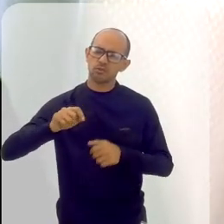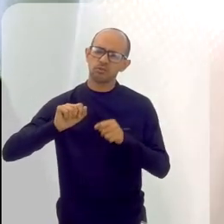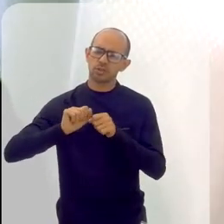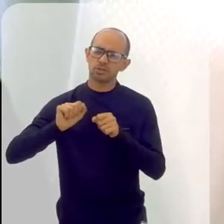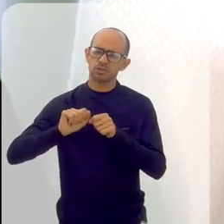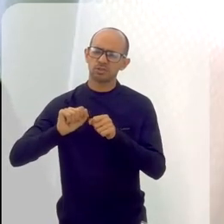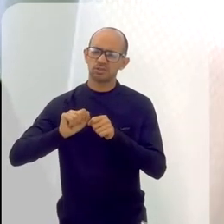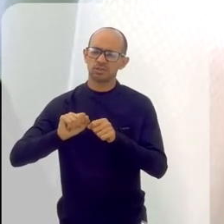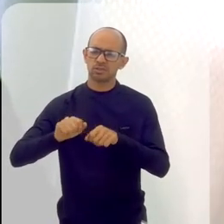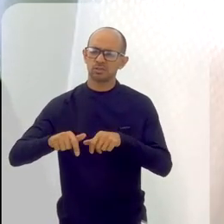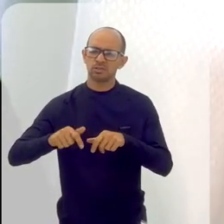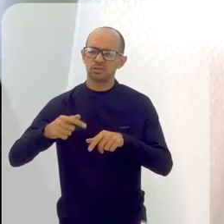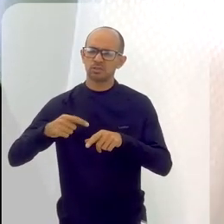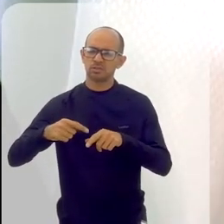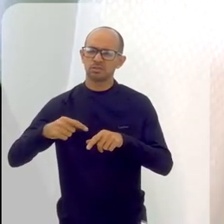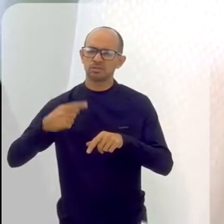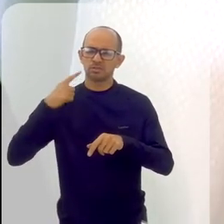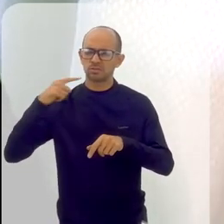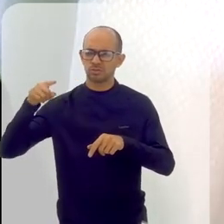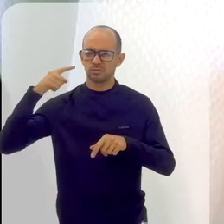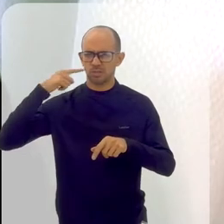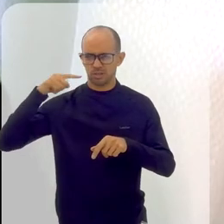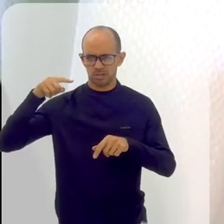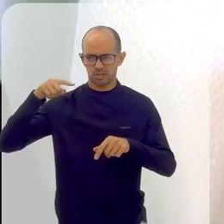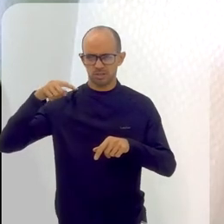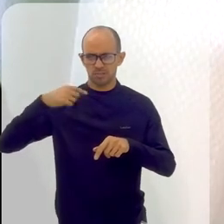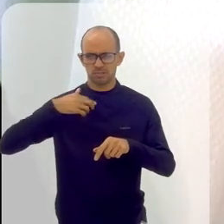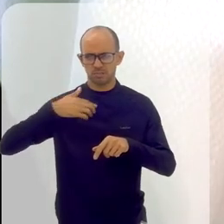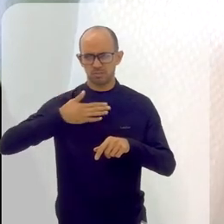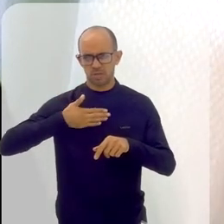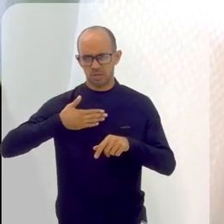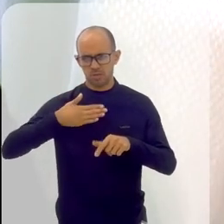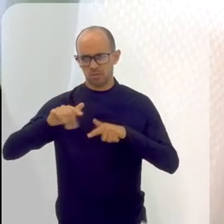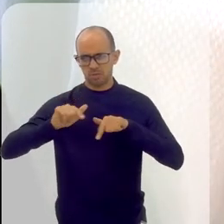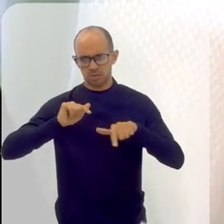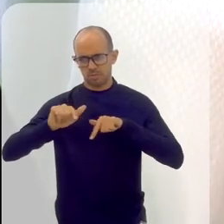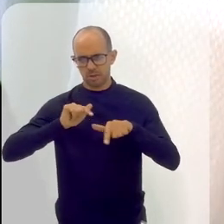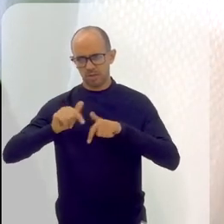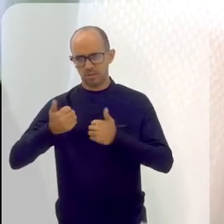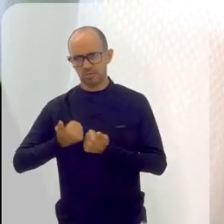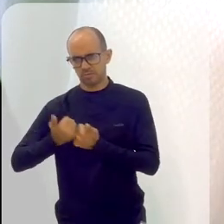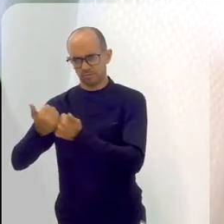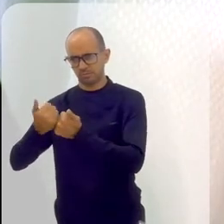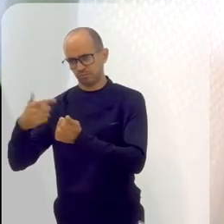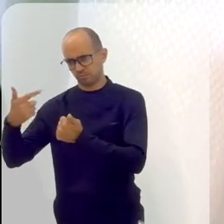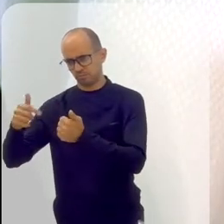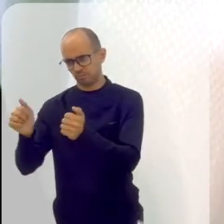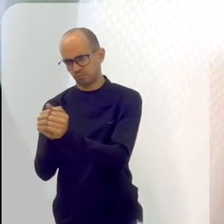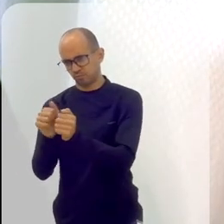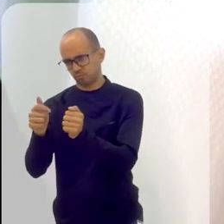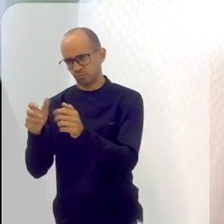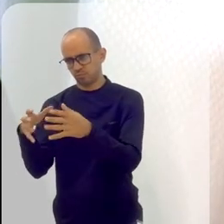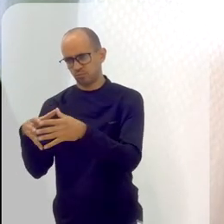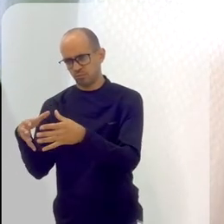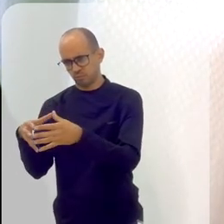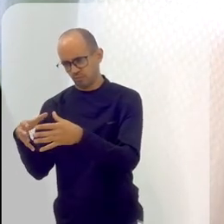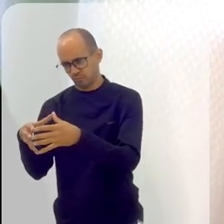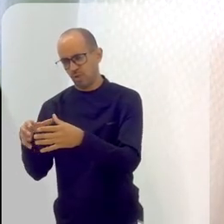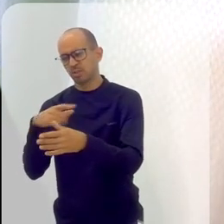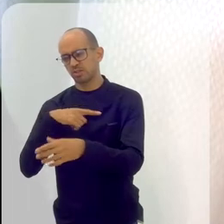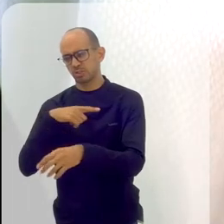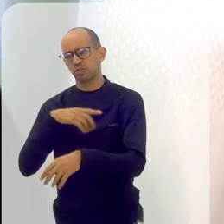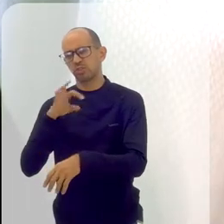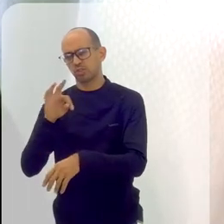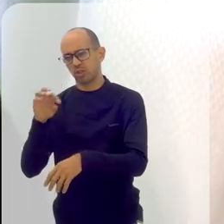semanais, como tratamento. O meu trabalho lá dentro era tá auxiliando junto com o restante da equipe, e aí, a tinha